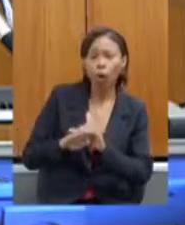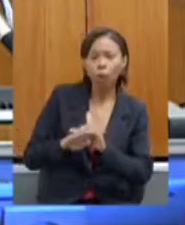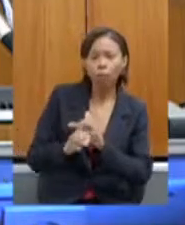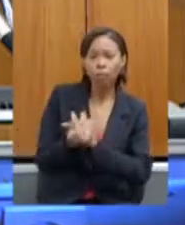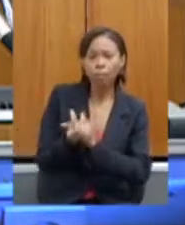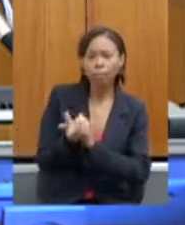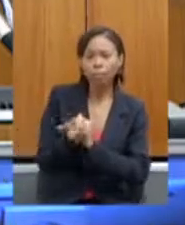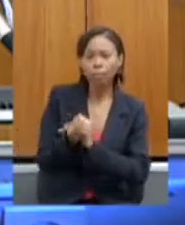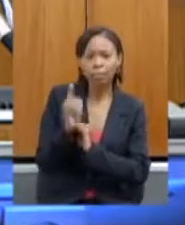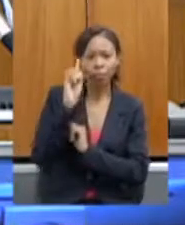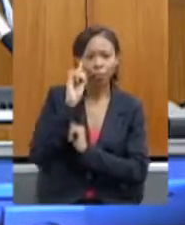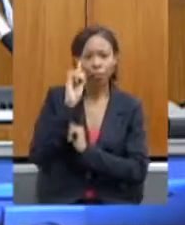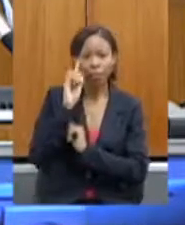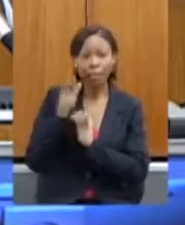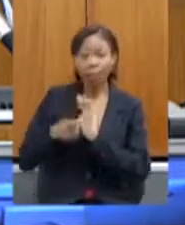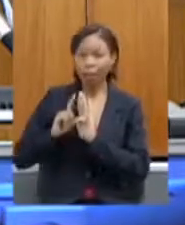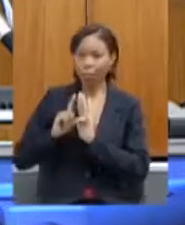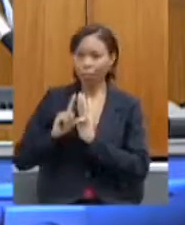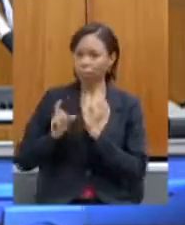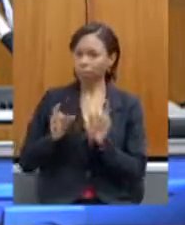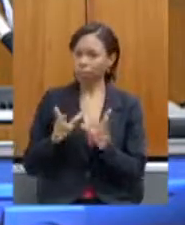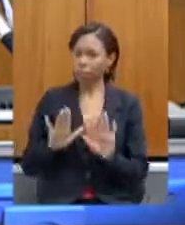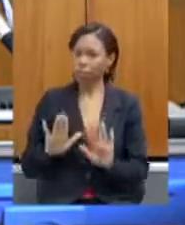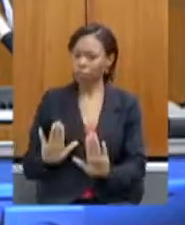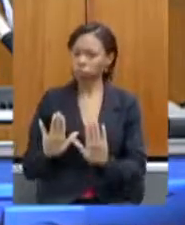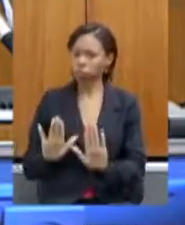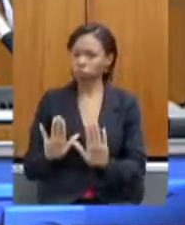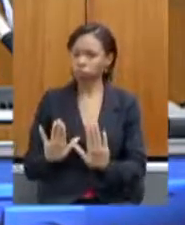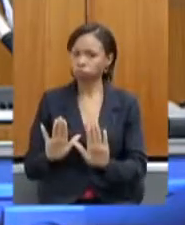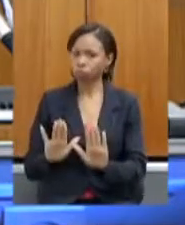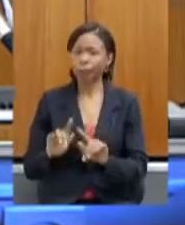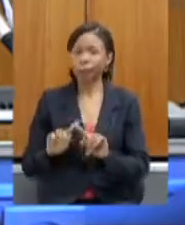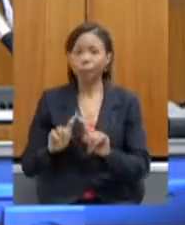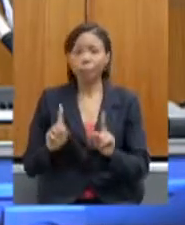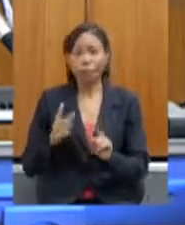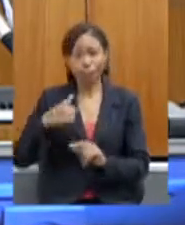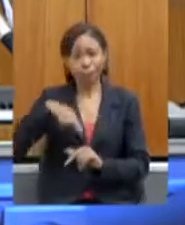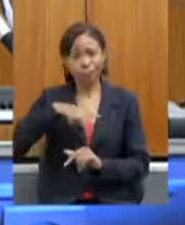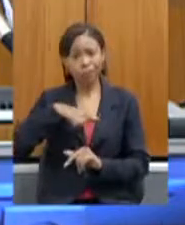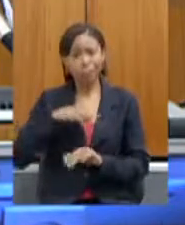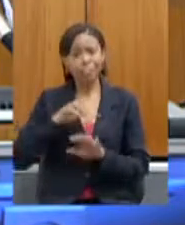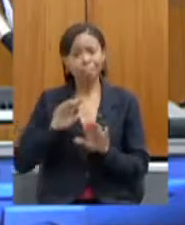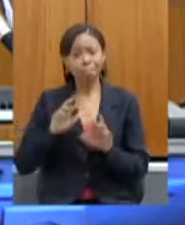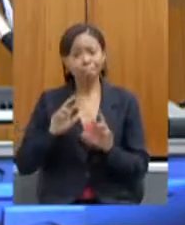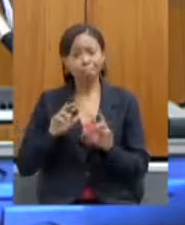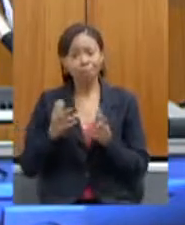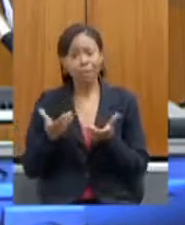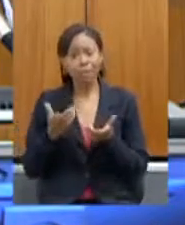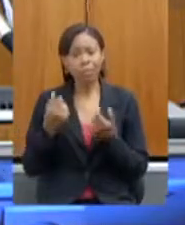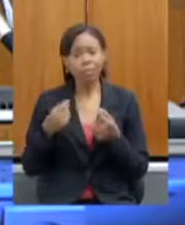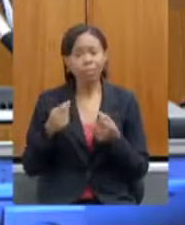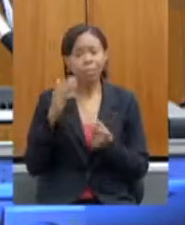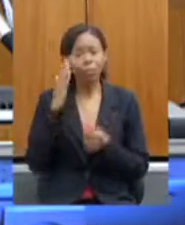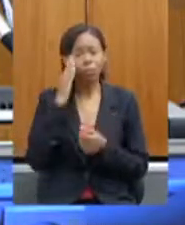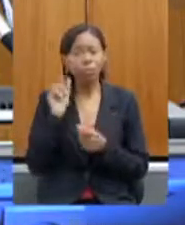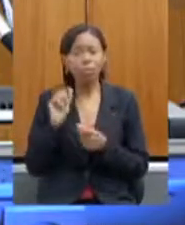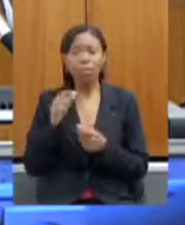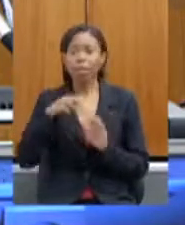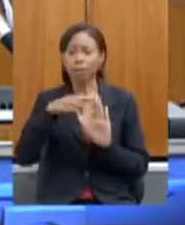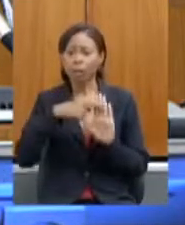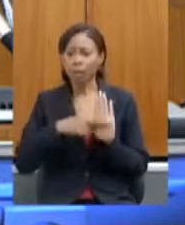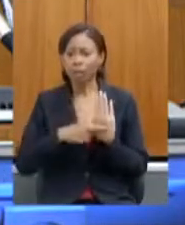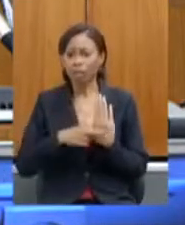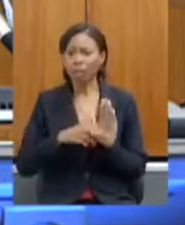estamos avançando muito nisso mas os produtores têm que entender que existem esses protocolos de segurança que precisam ser